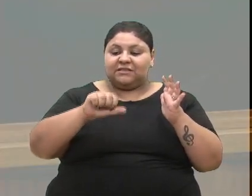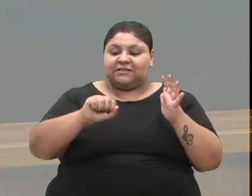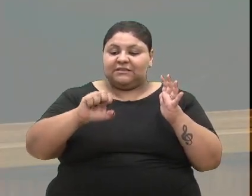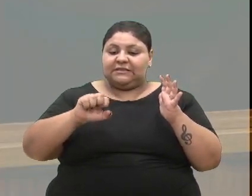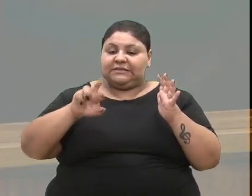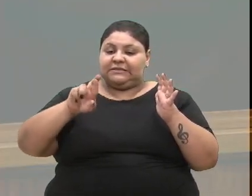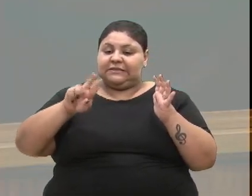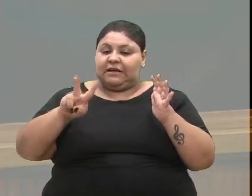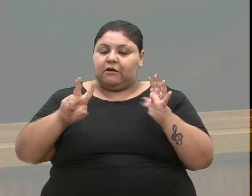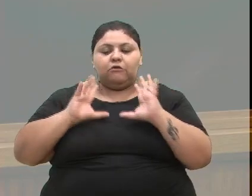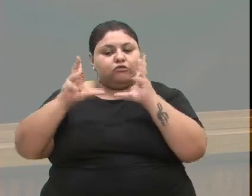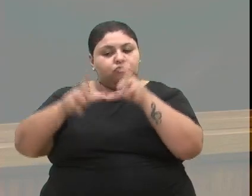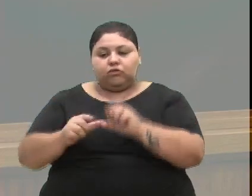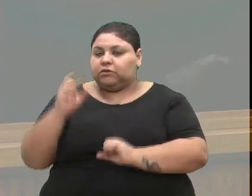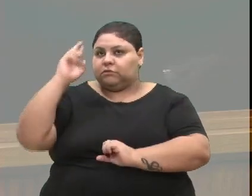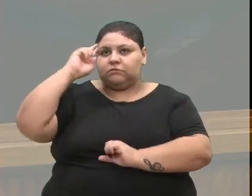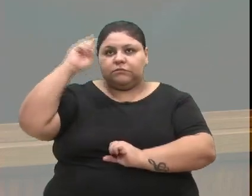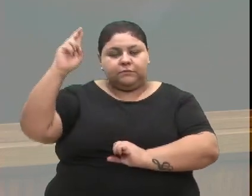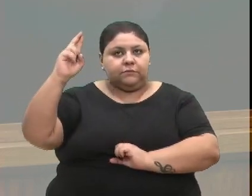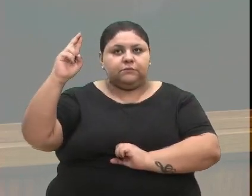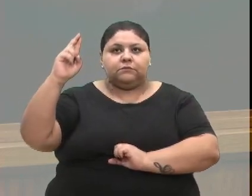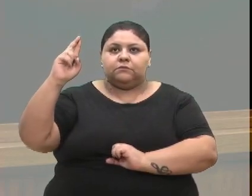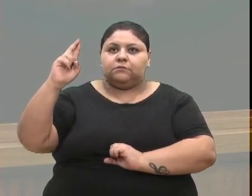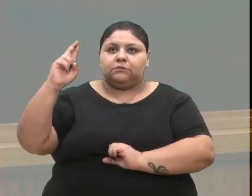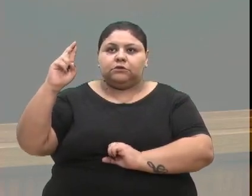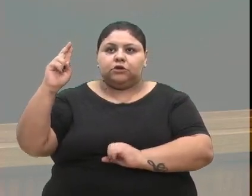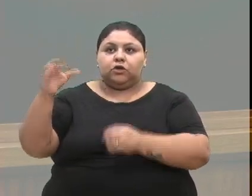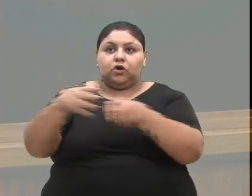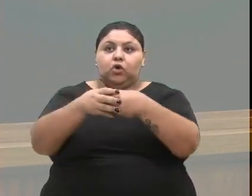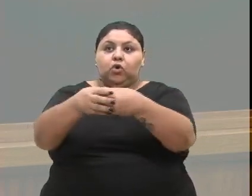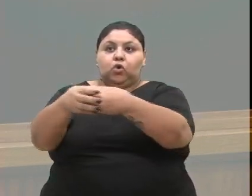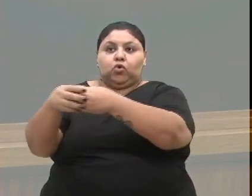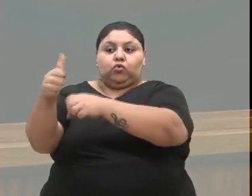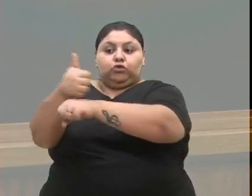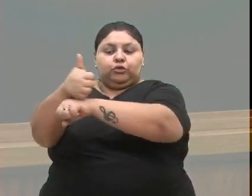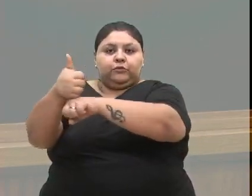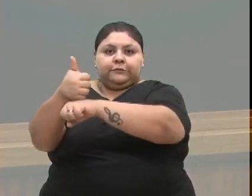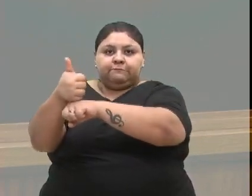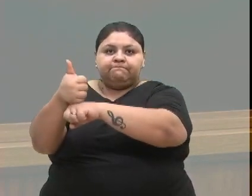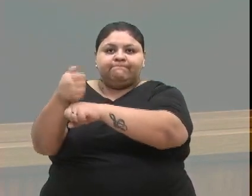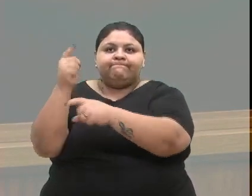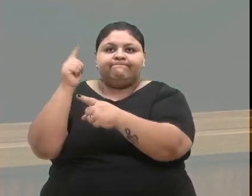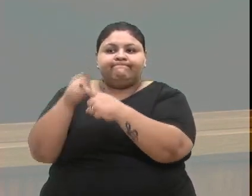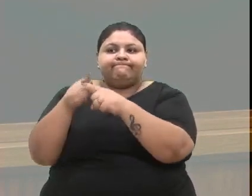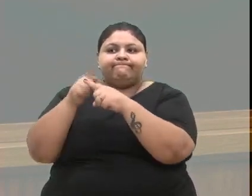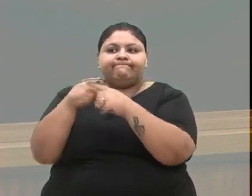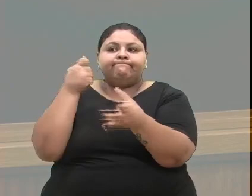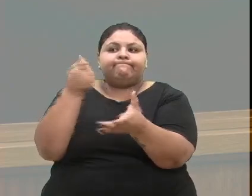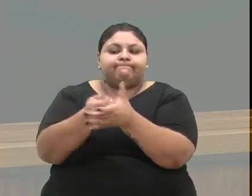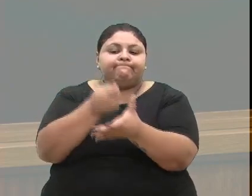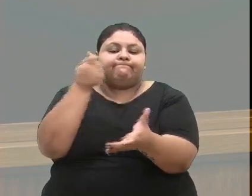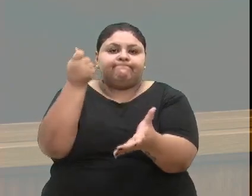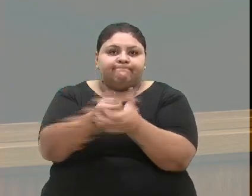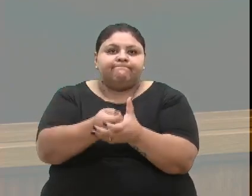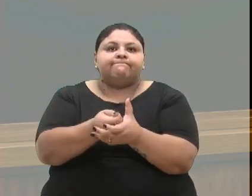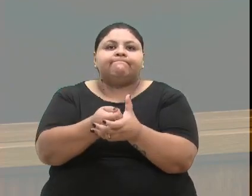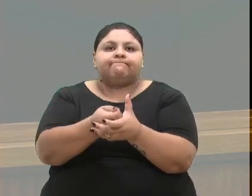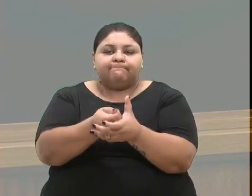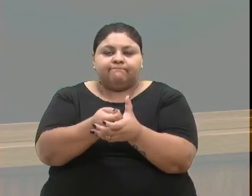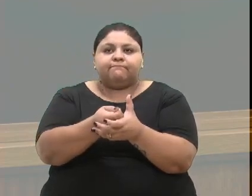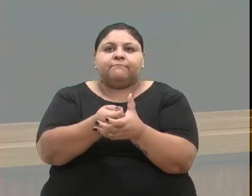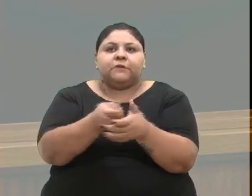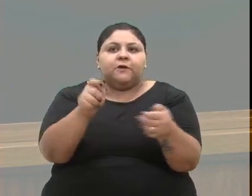toda a direção, toda a categoria, porque esta luta tem sido levada pelo